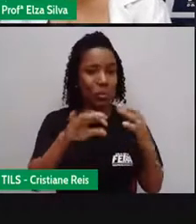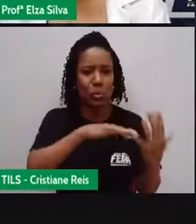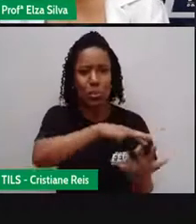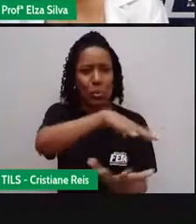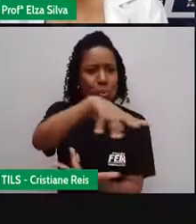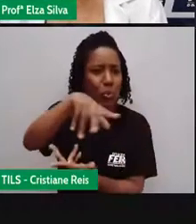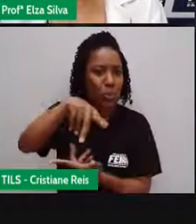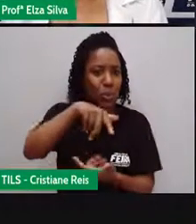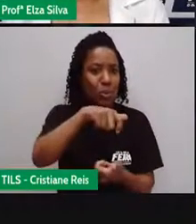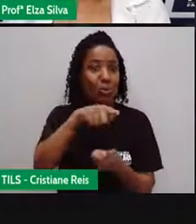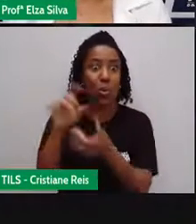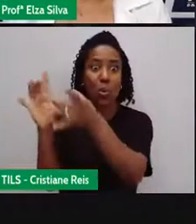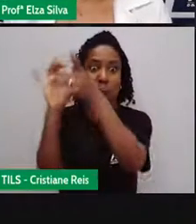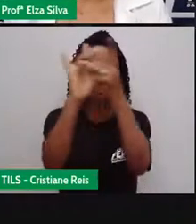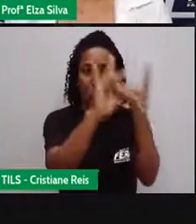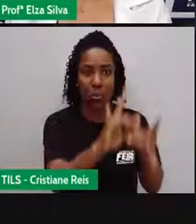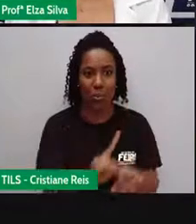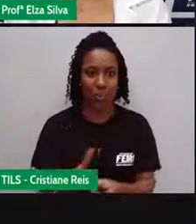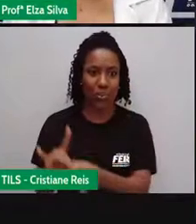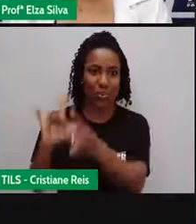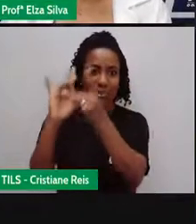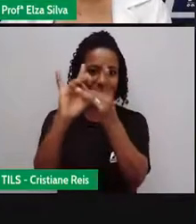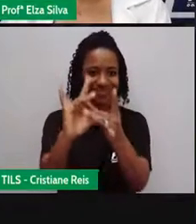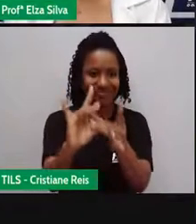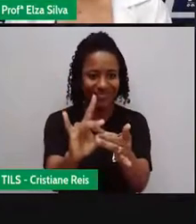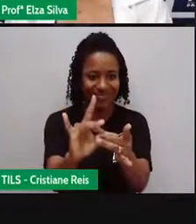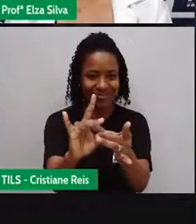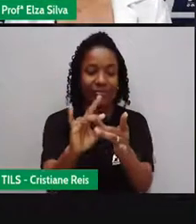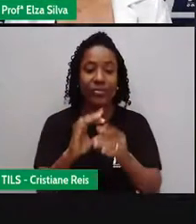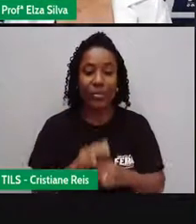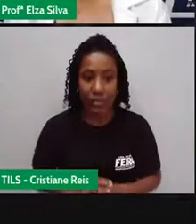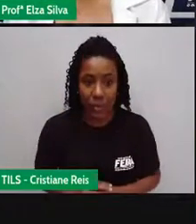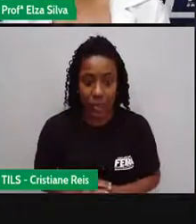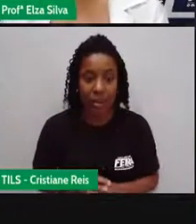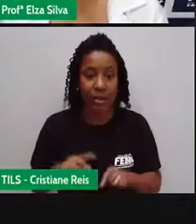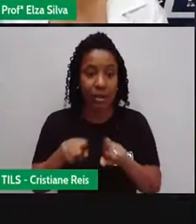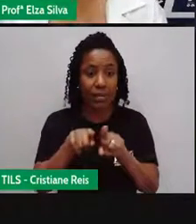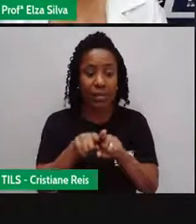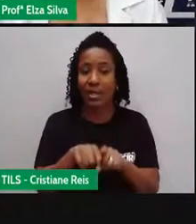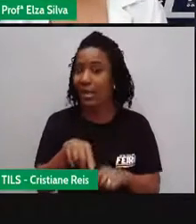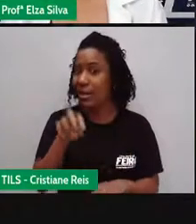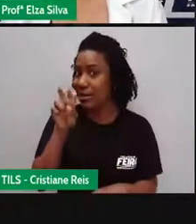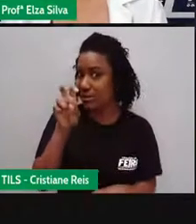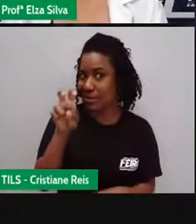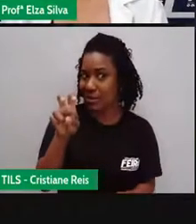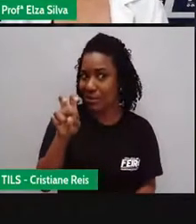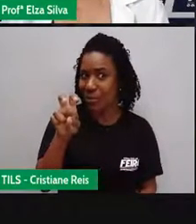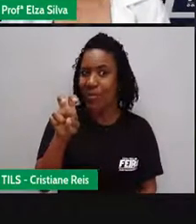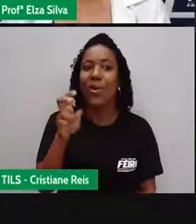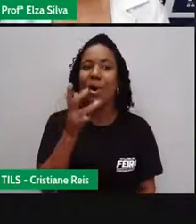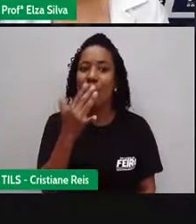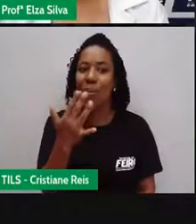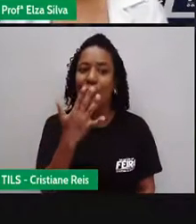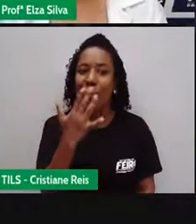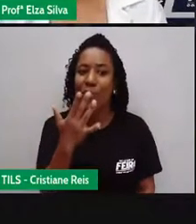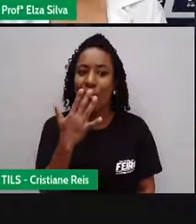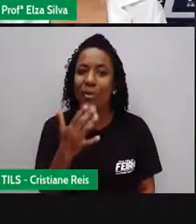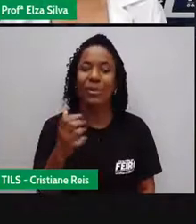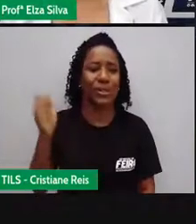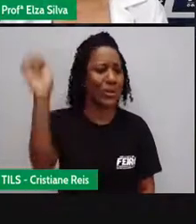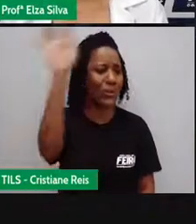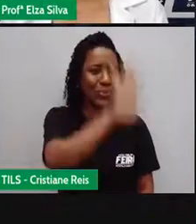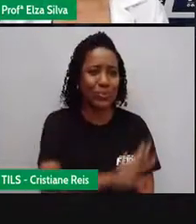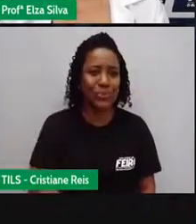Enquanto as cinco cores também são as que aparecem em todas as bandeiras nacionais no mundo e na